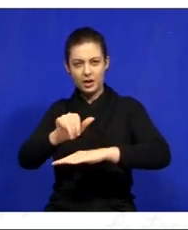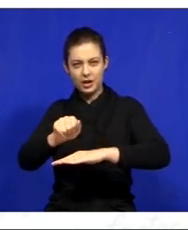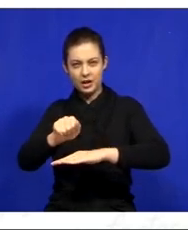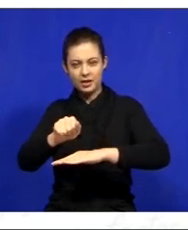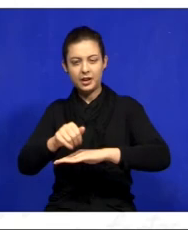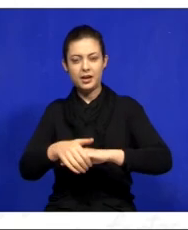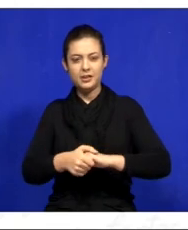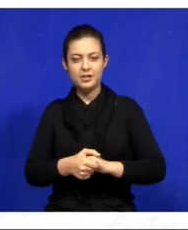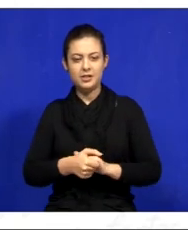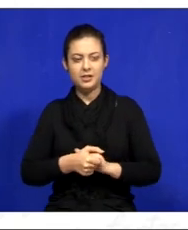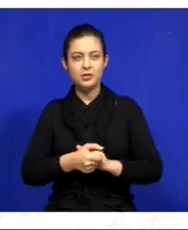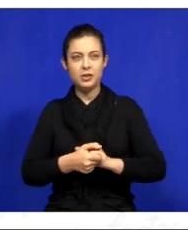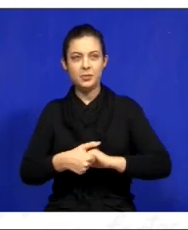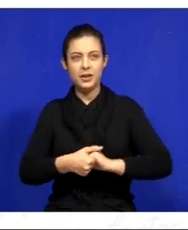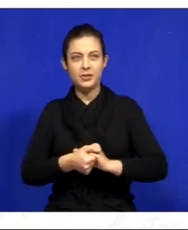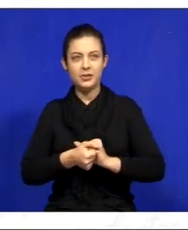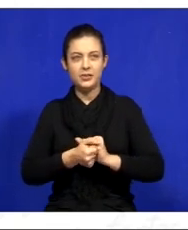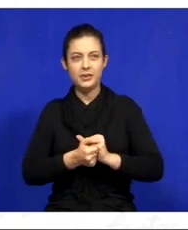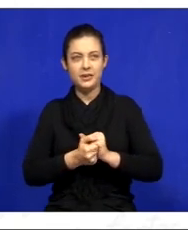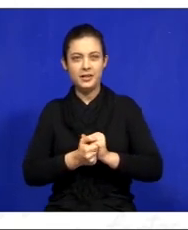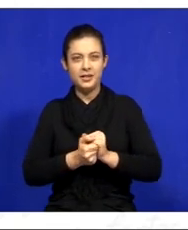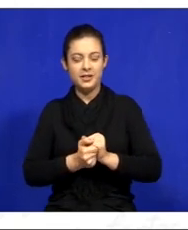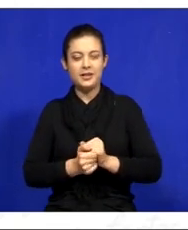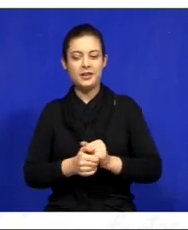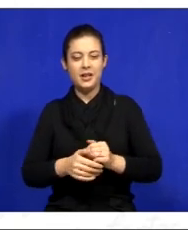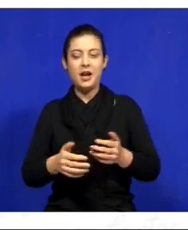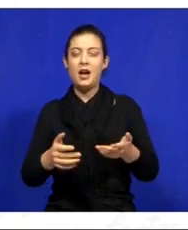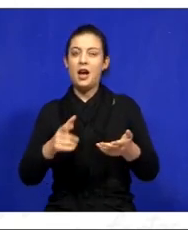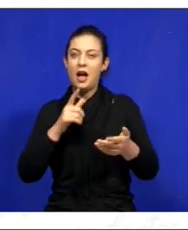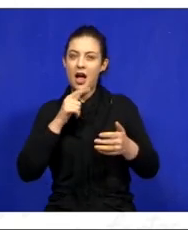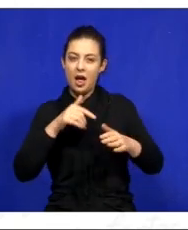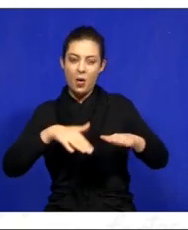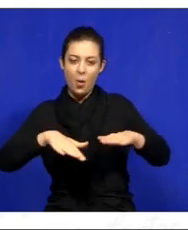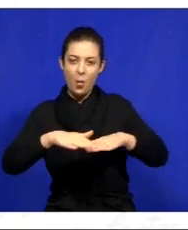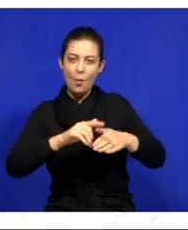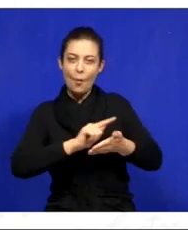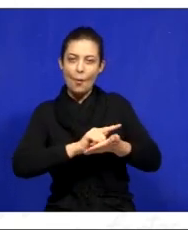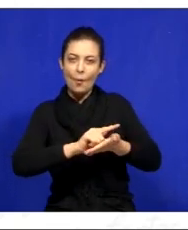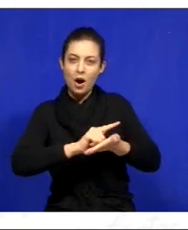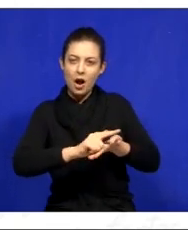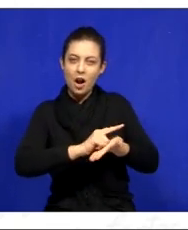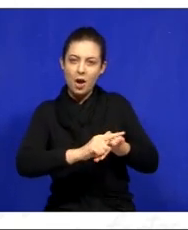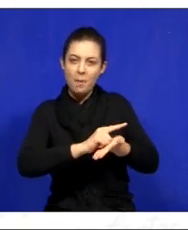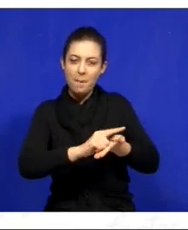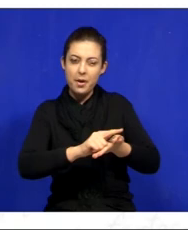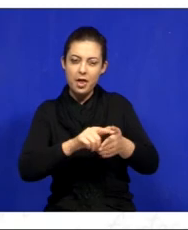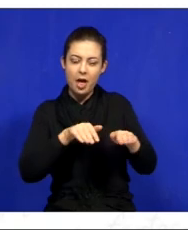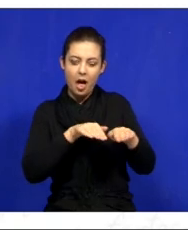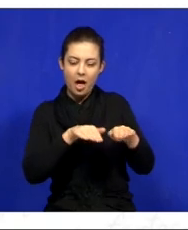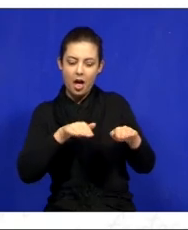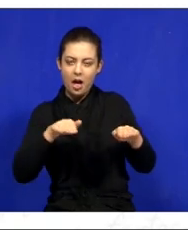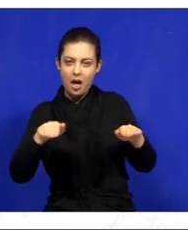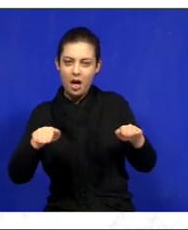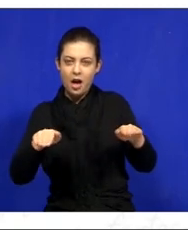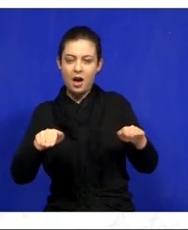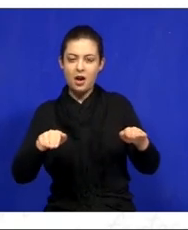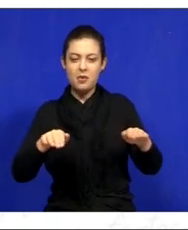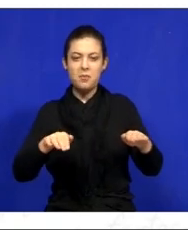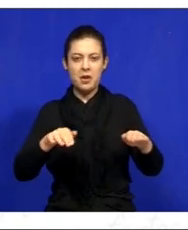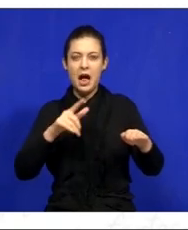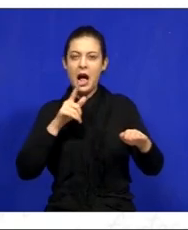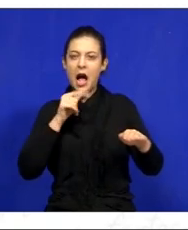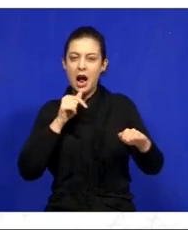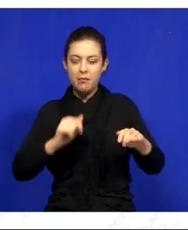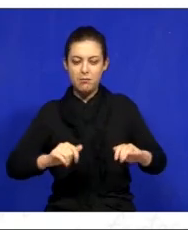desce a água da chuva e a água da limpeza das garagens e essa água ficava empossada